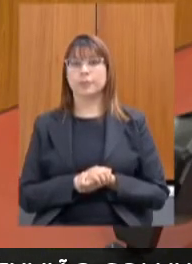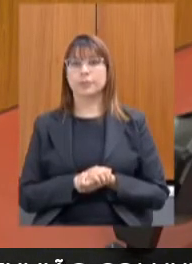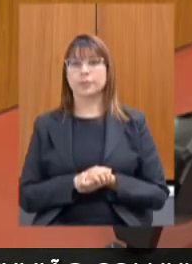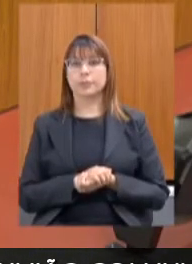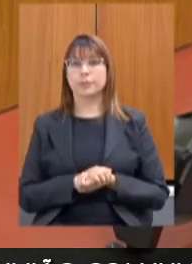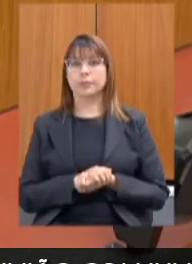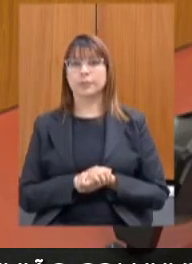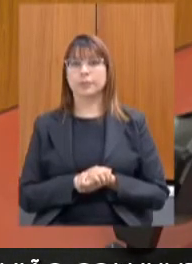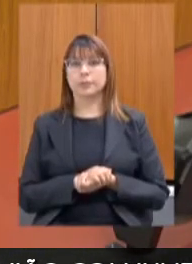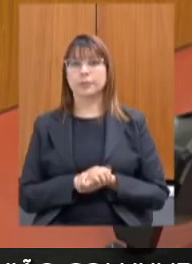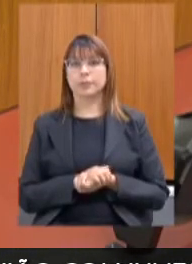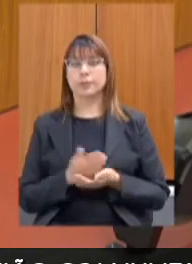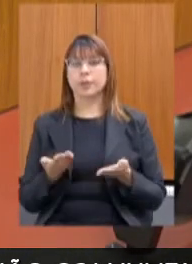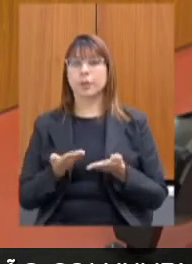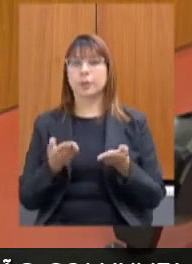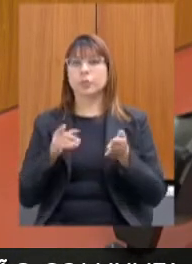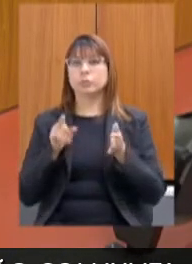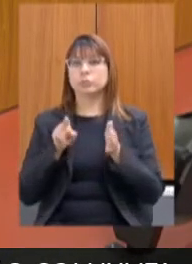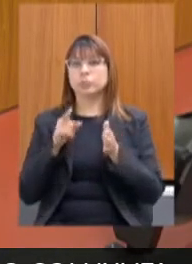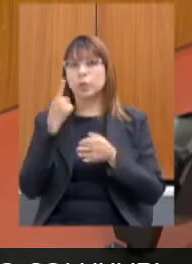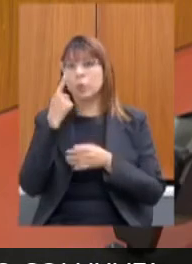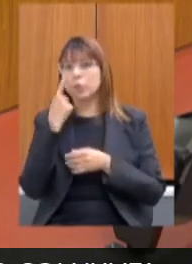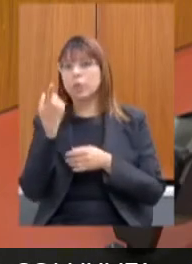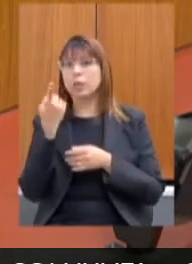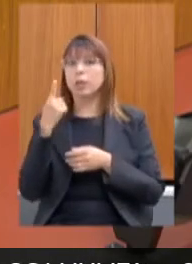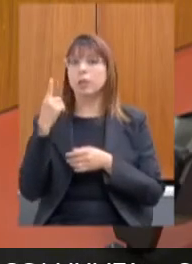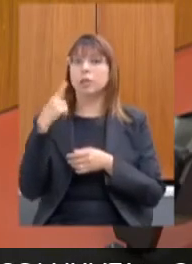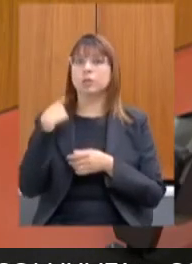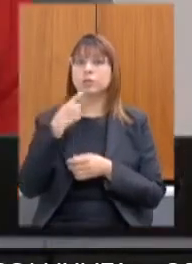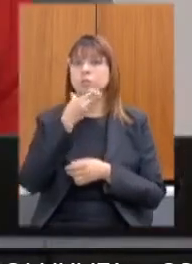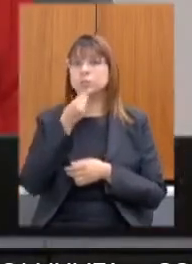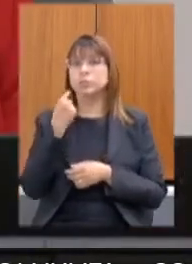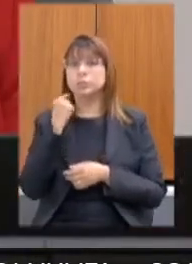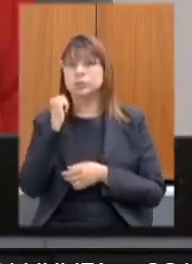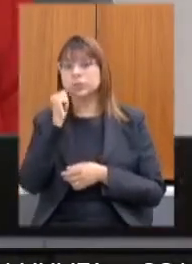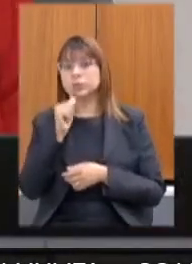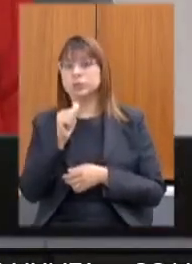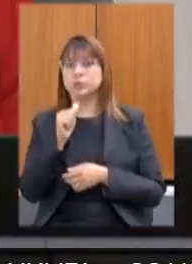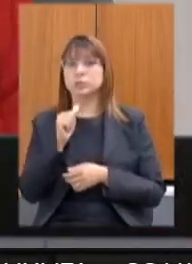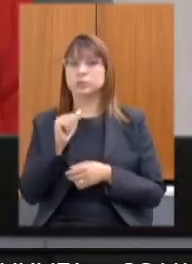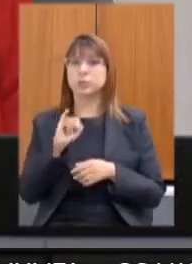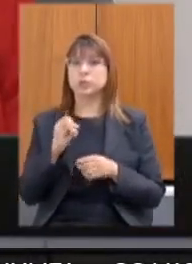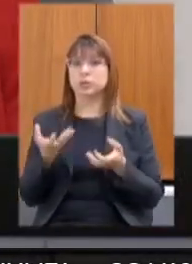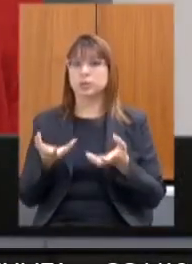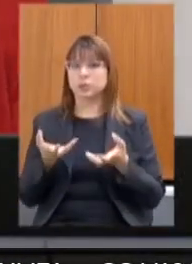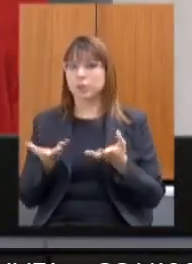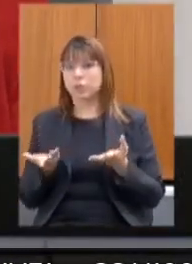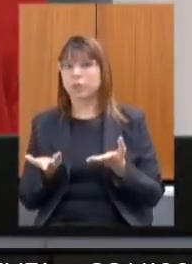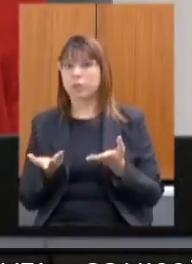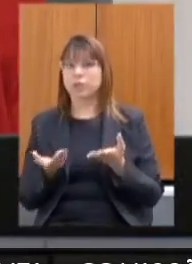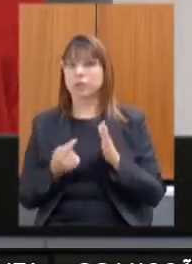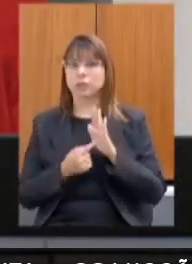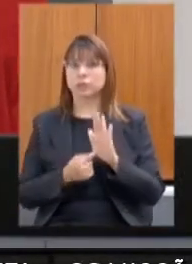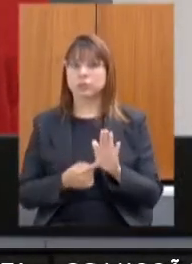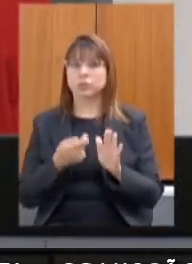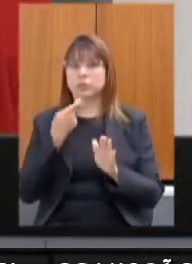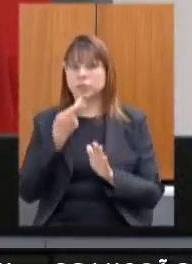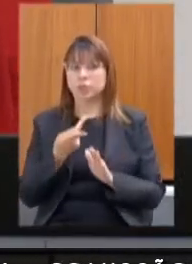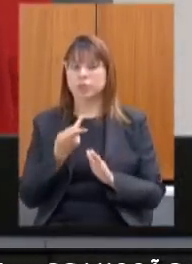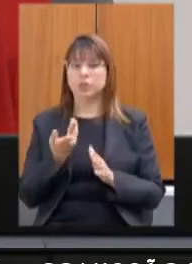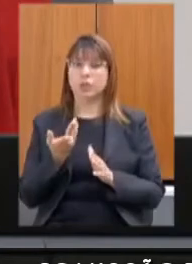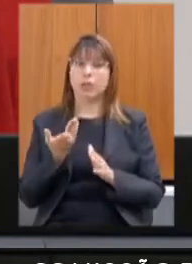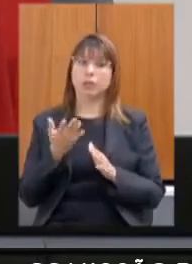Estamos consultando os deputados e as deputadas que participaram dessa sessão. Se gostaria de apresentar oralmente